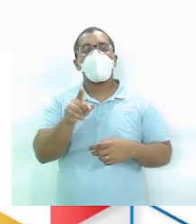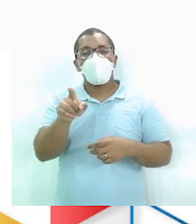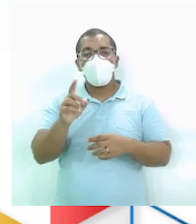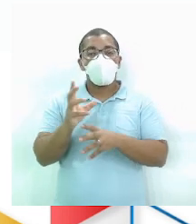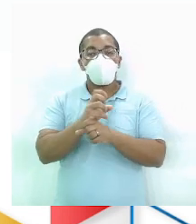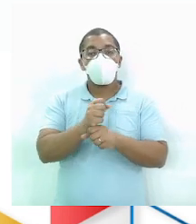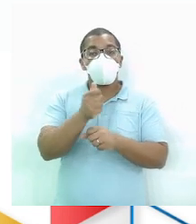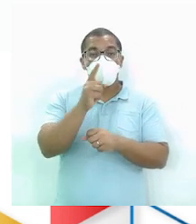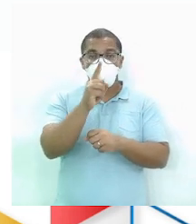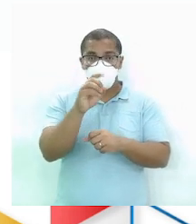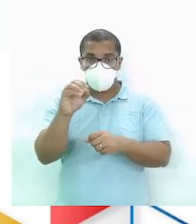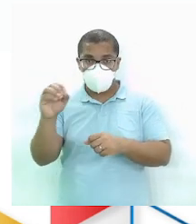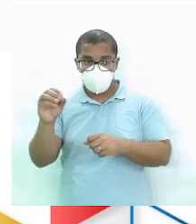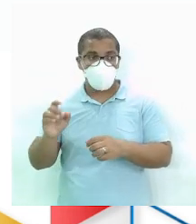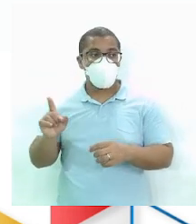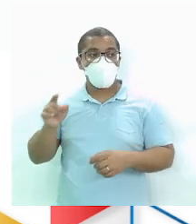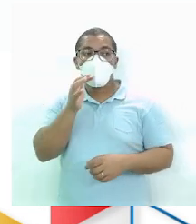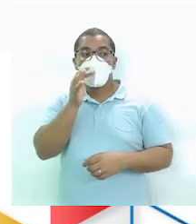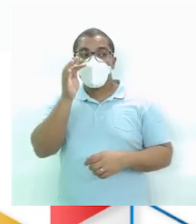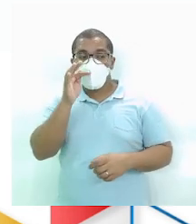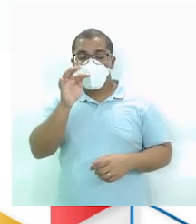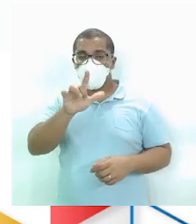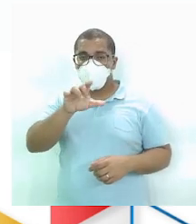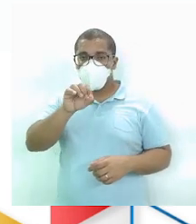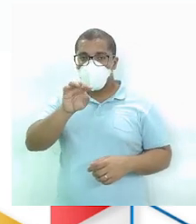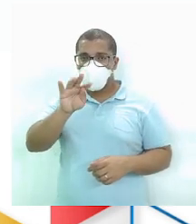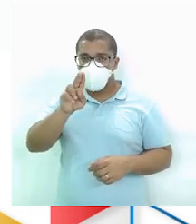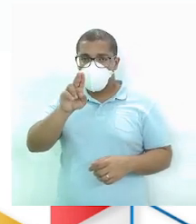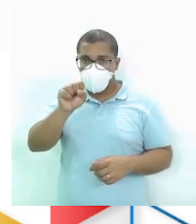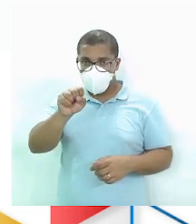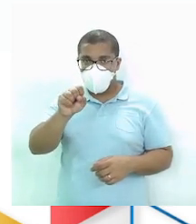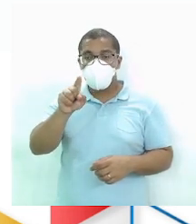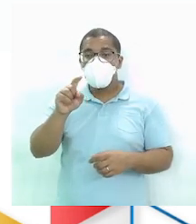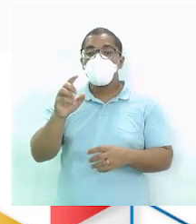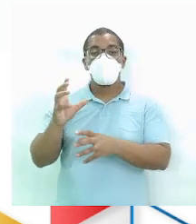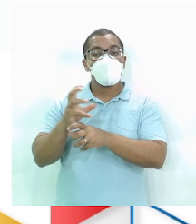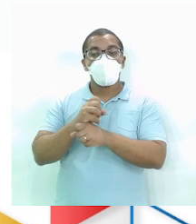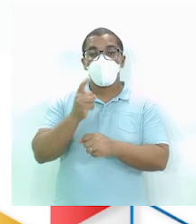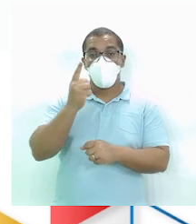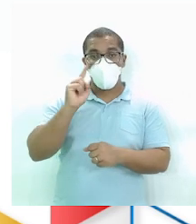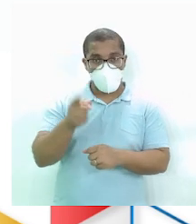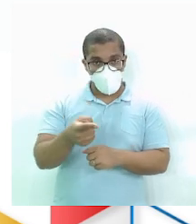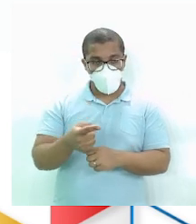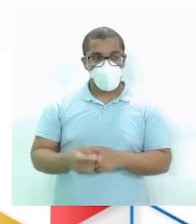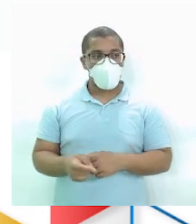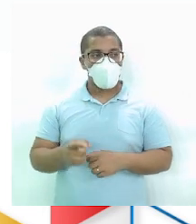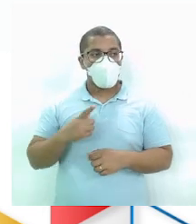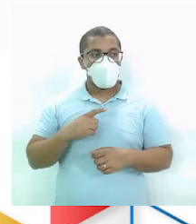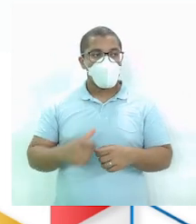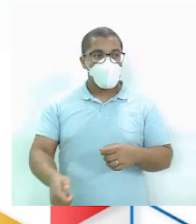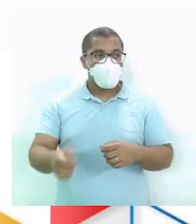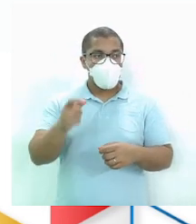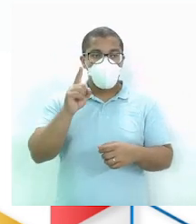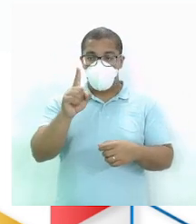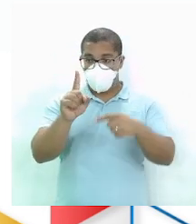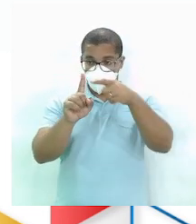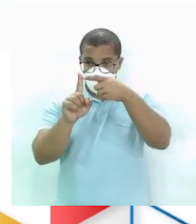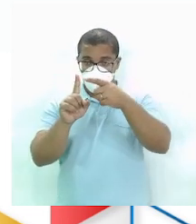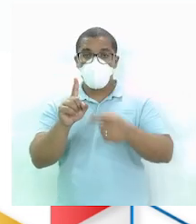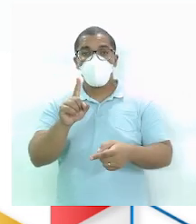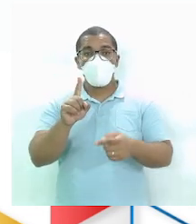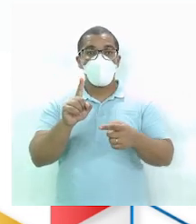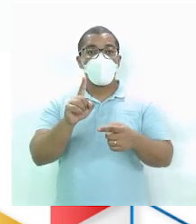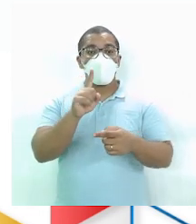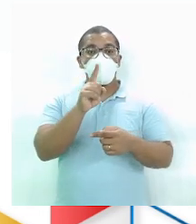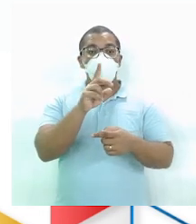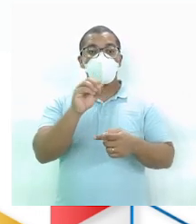A flor de lótus Valia mil O dedo Indicador Valia dez mil O sapo Cem mil